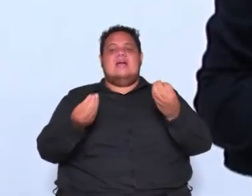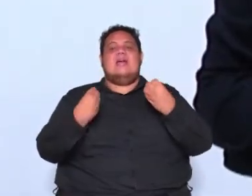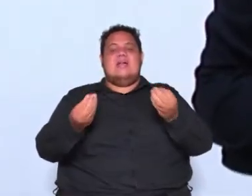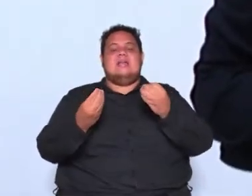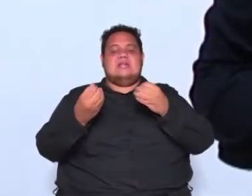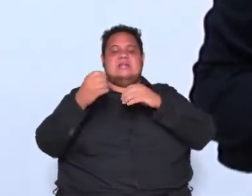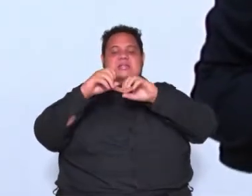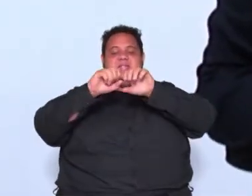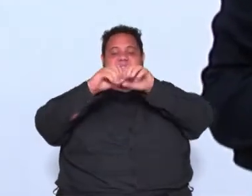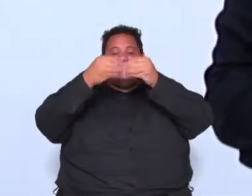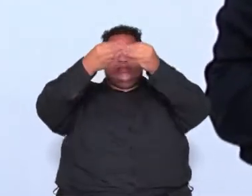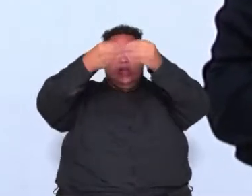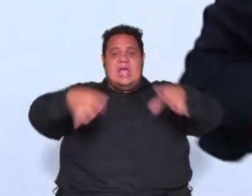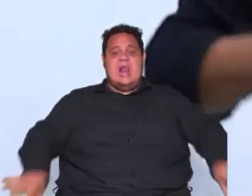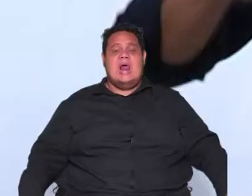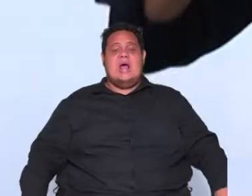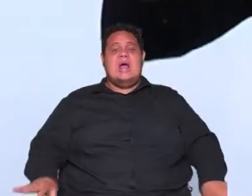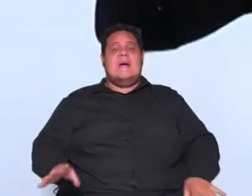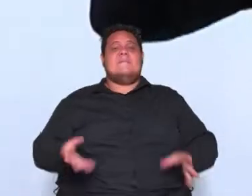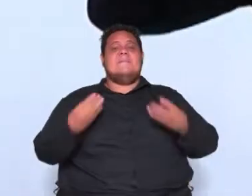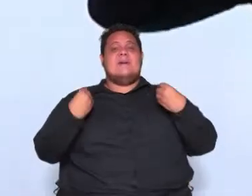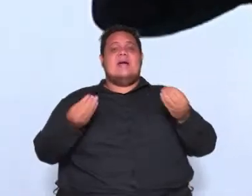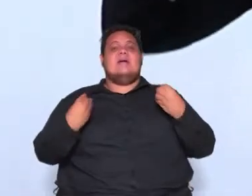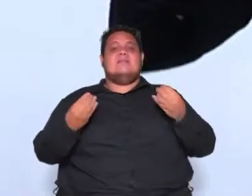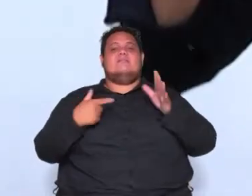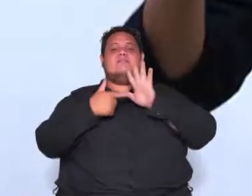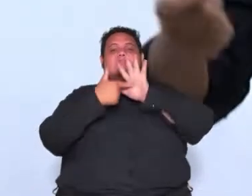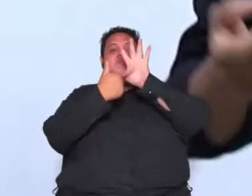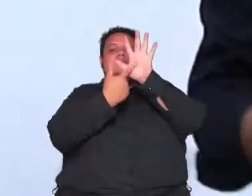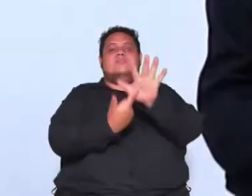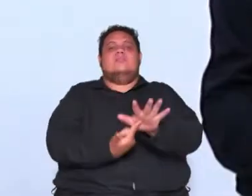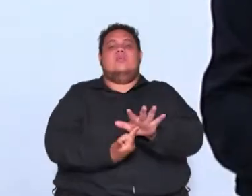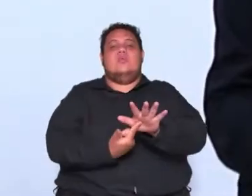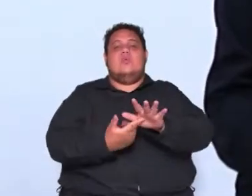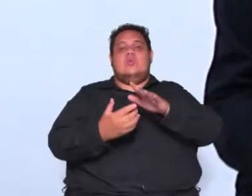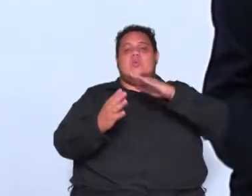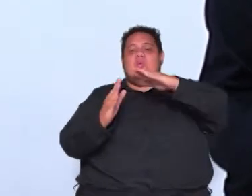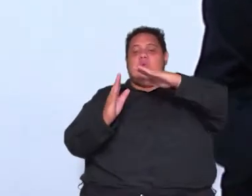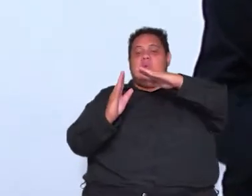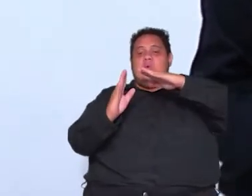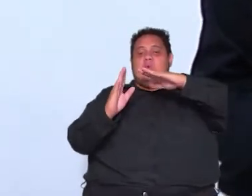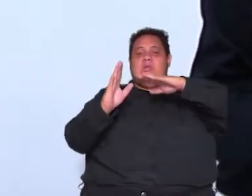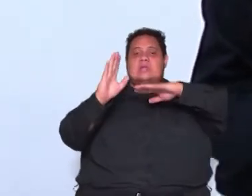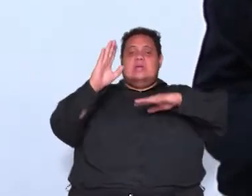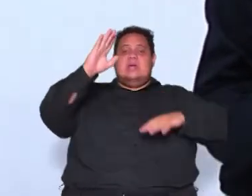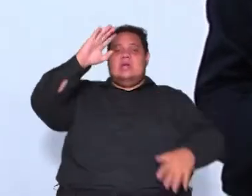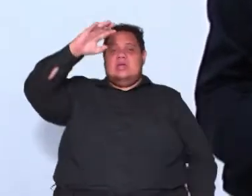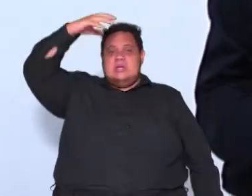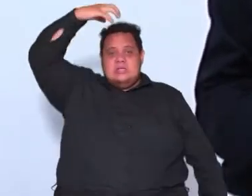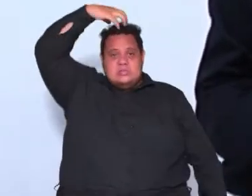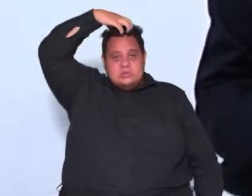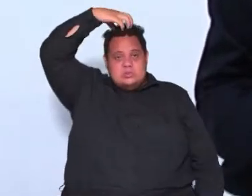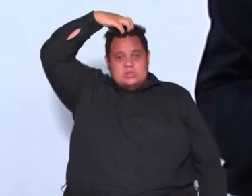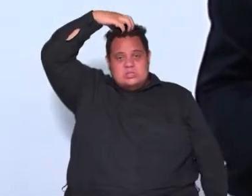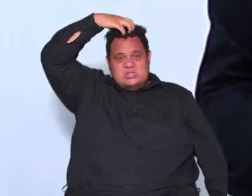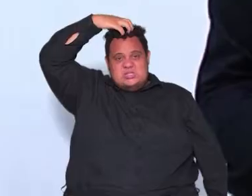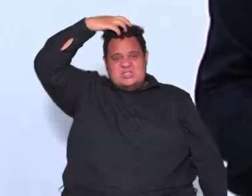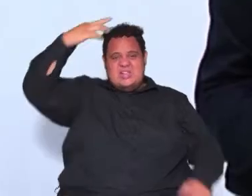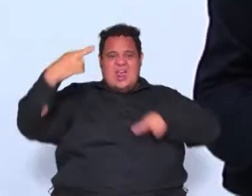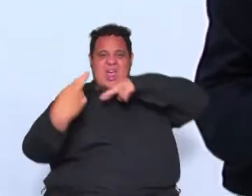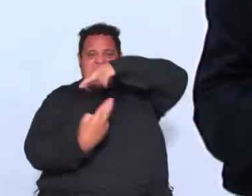derrubada dos altares para a derrubada dos tronos que aí vai se refletir na revolução